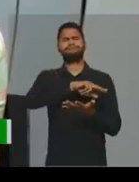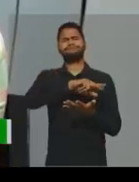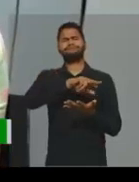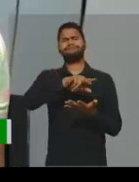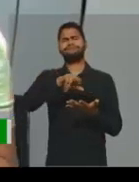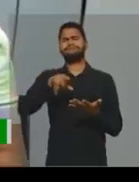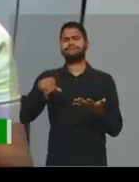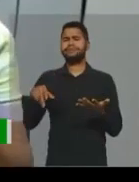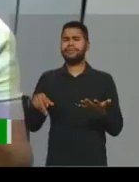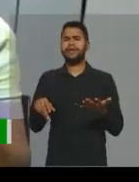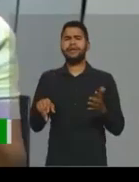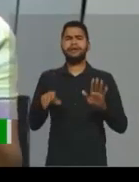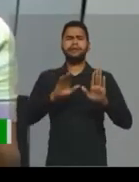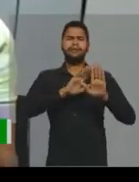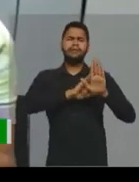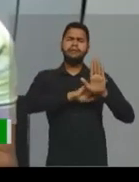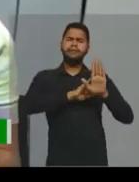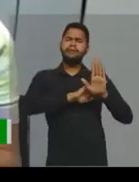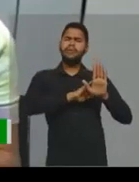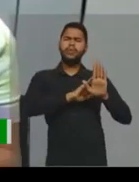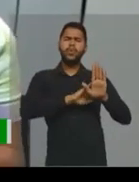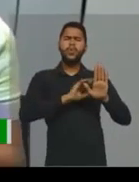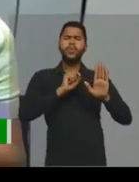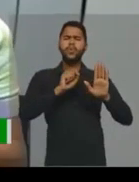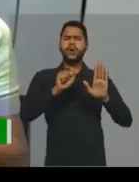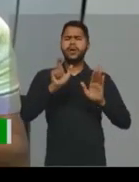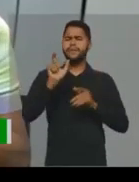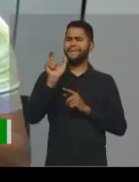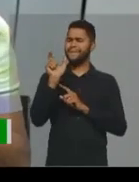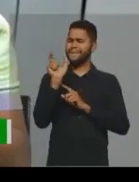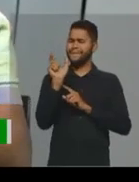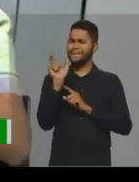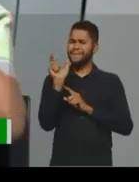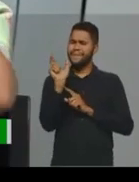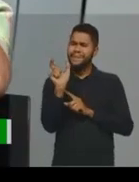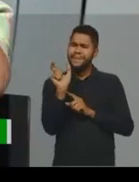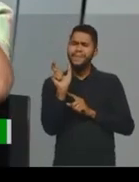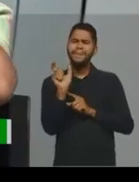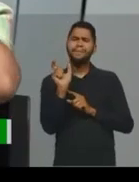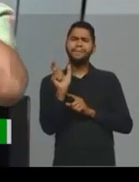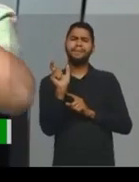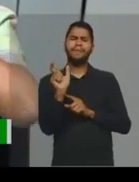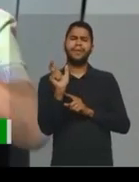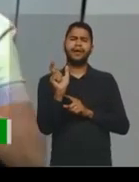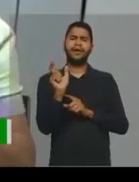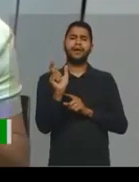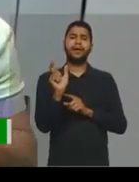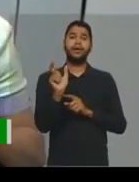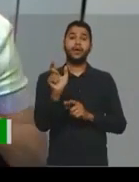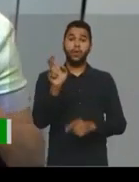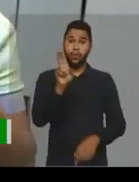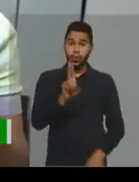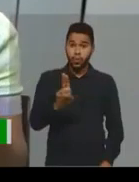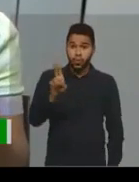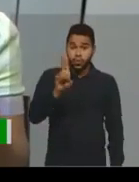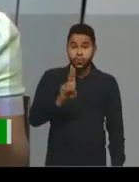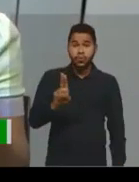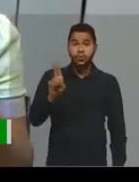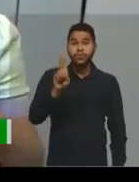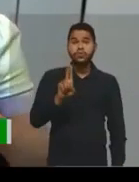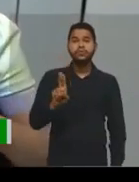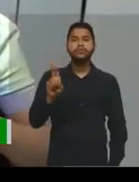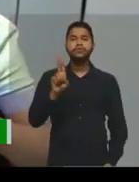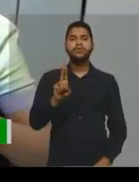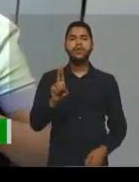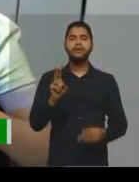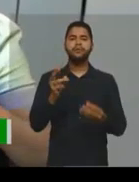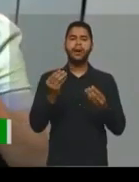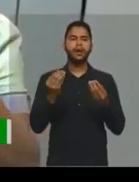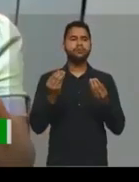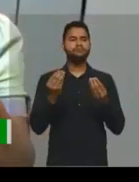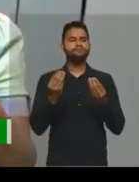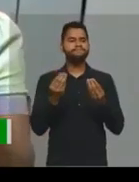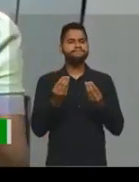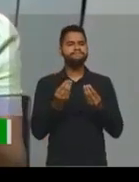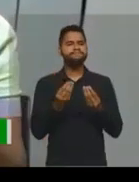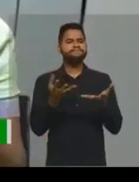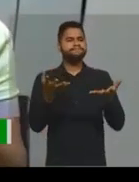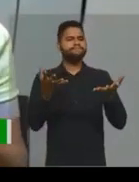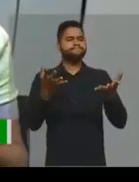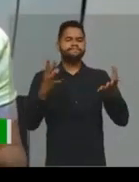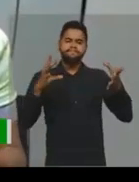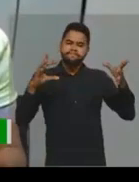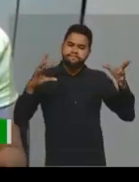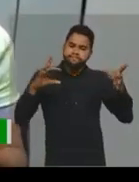sentido figurado é aquela palavra que o autor usa para dar sentido, para